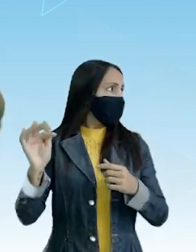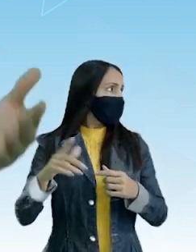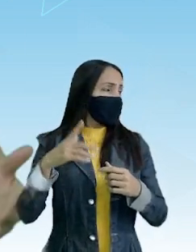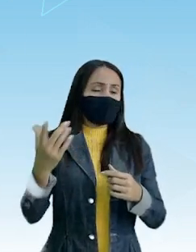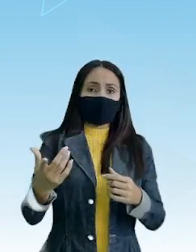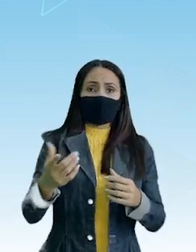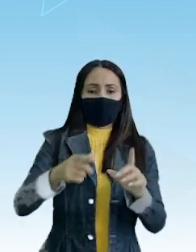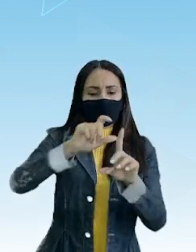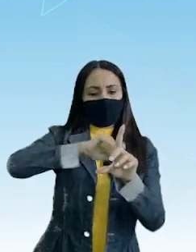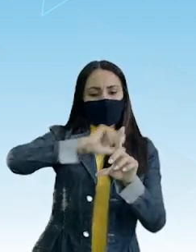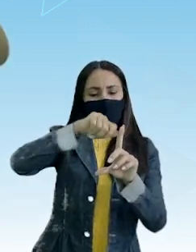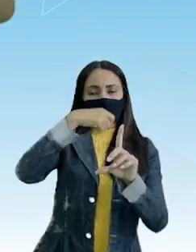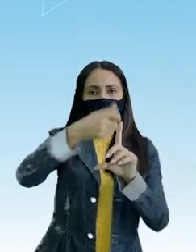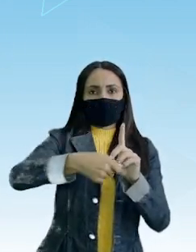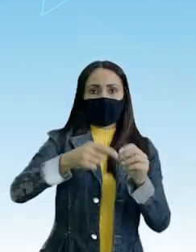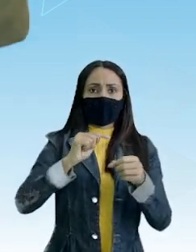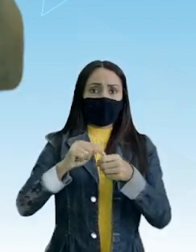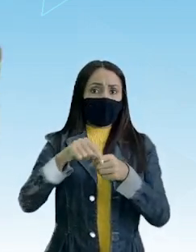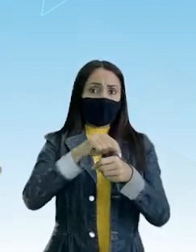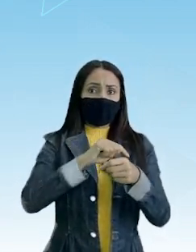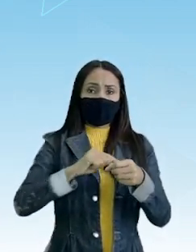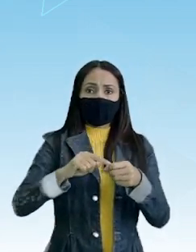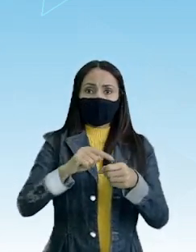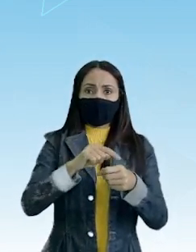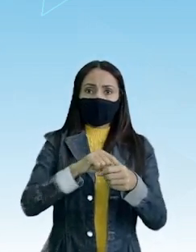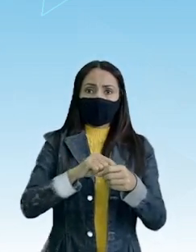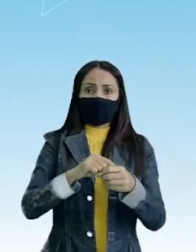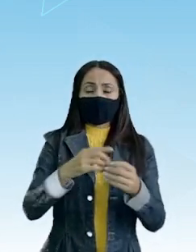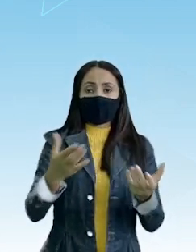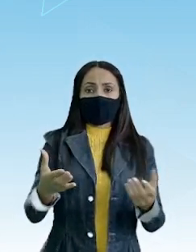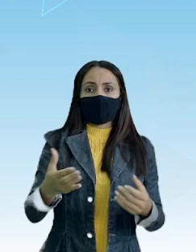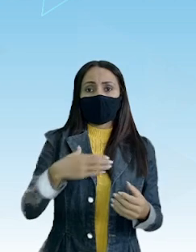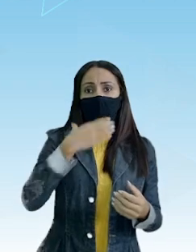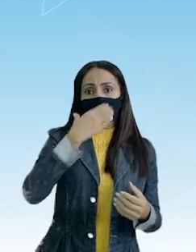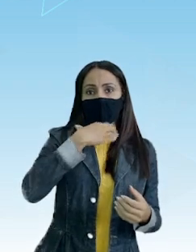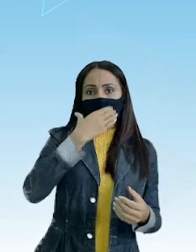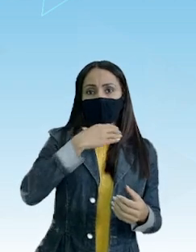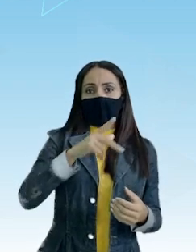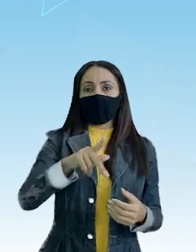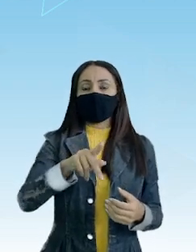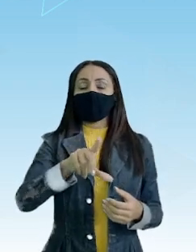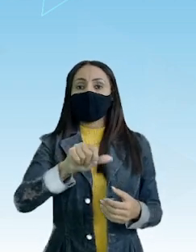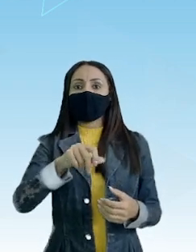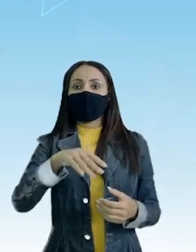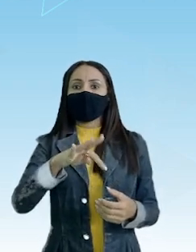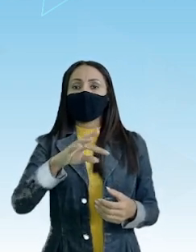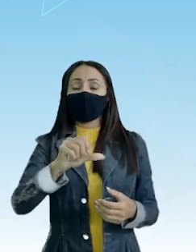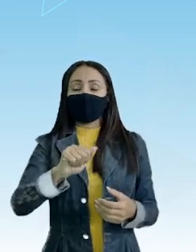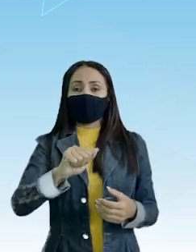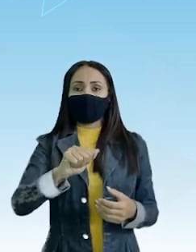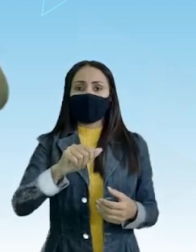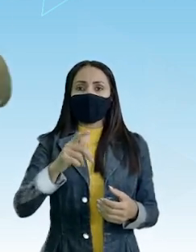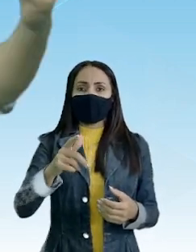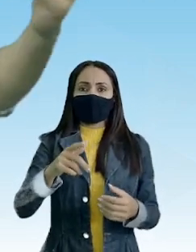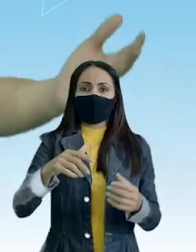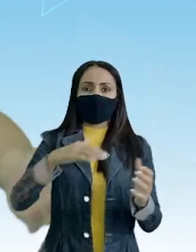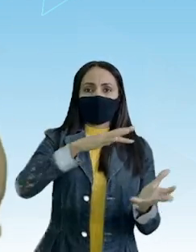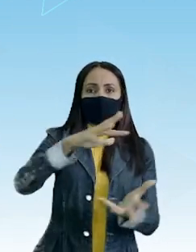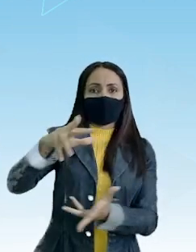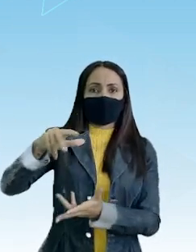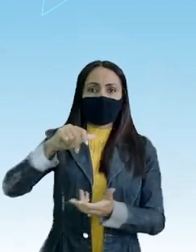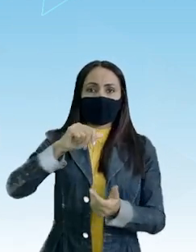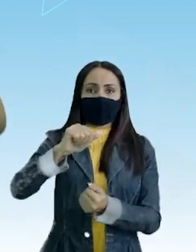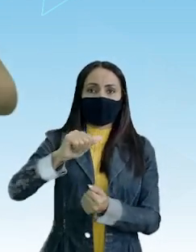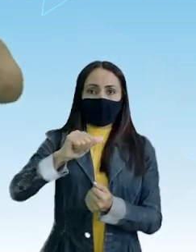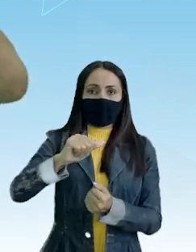Morango Maçã Planeta É um hiperônimo Dentro de planeta Terra Marte